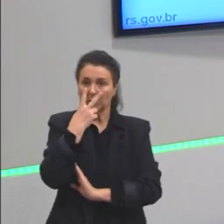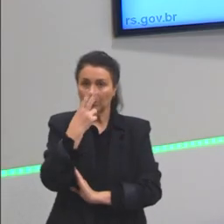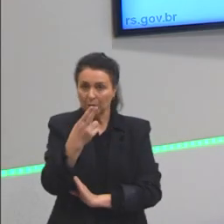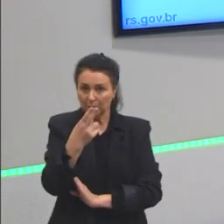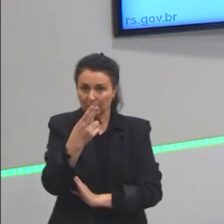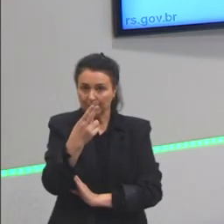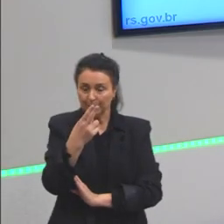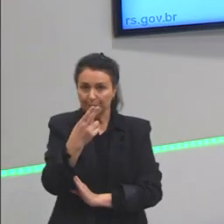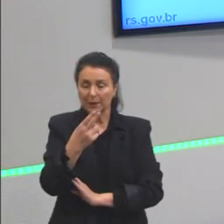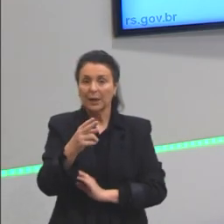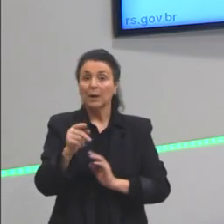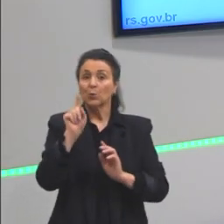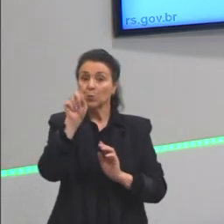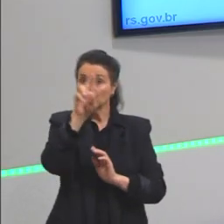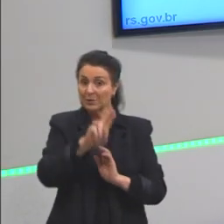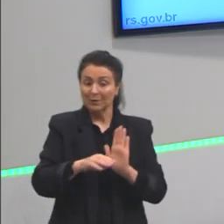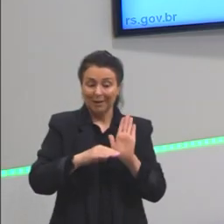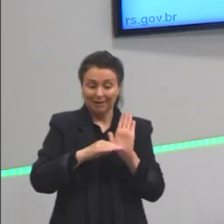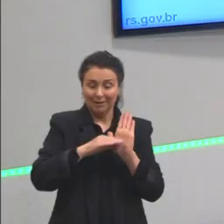Dessa escala aqui.